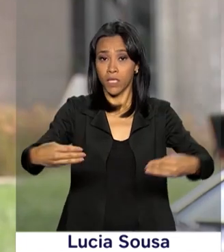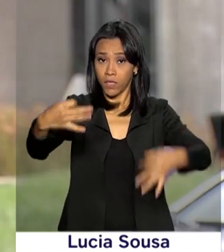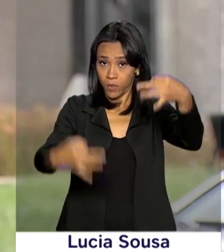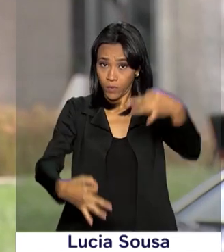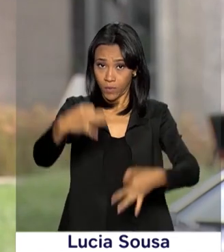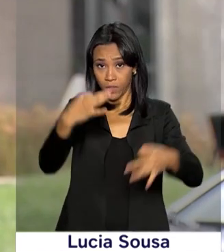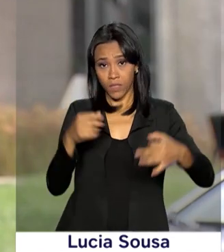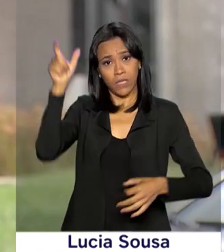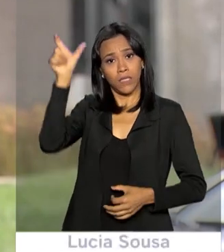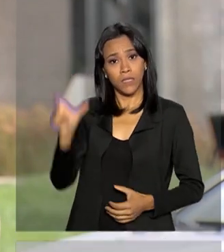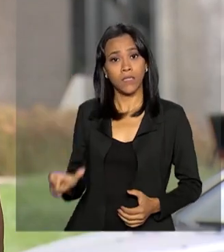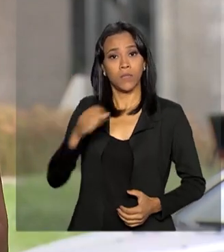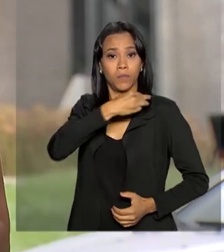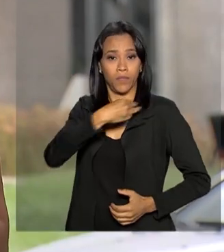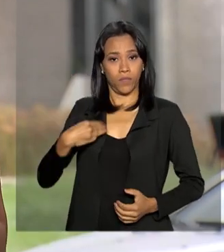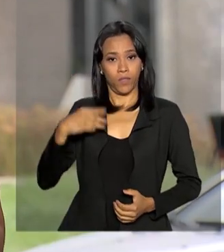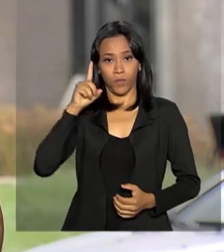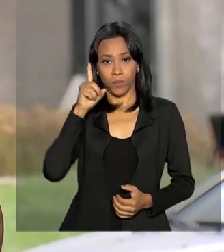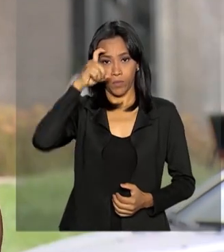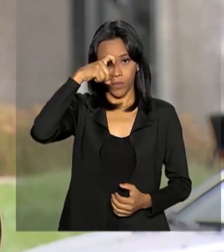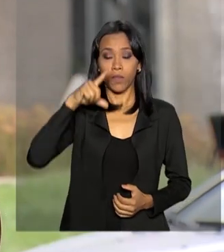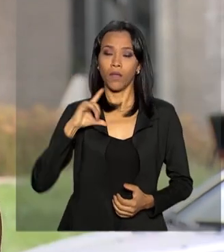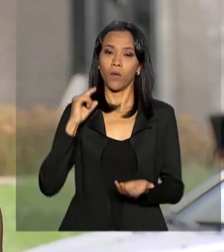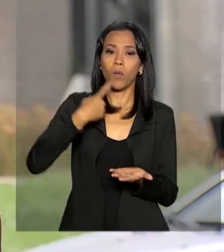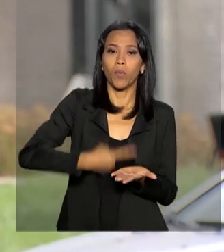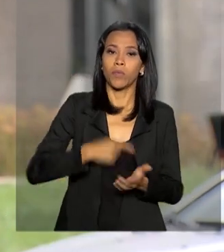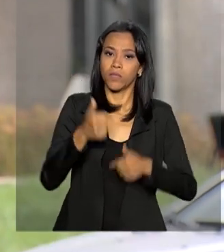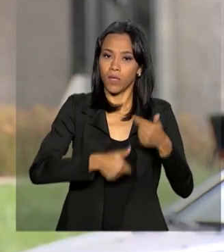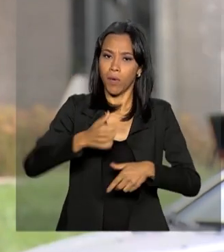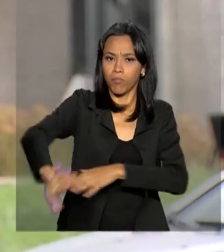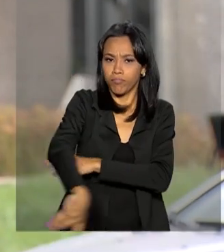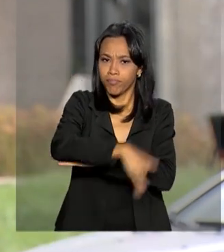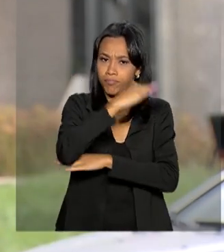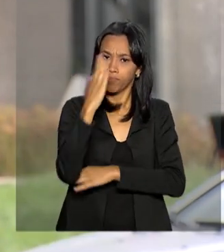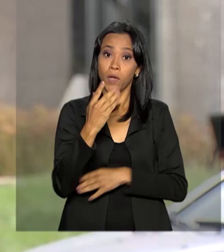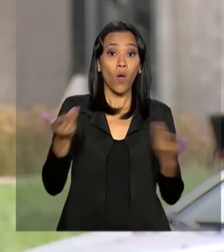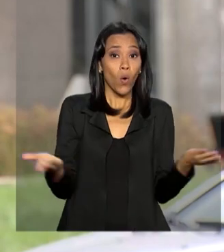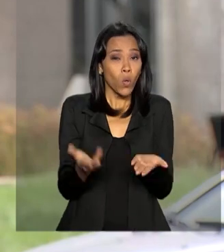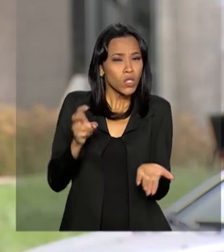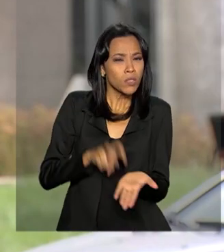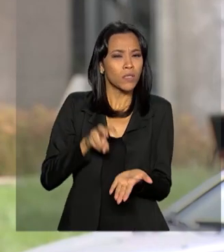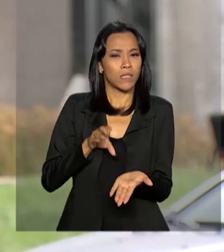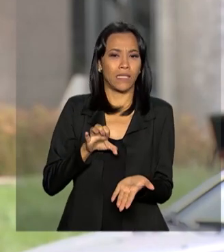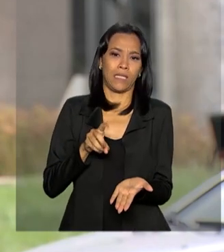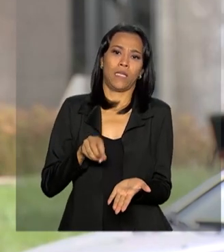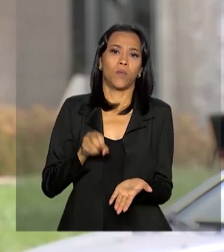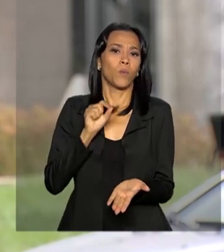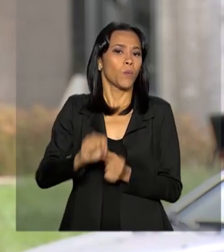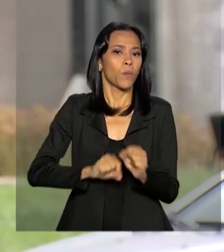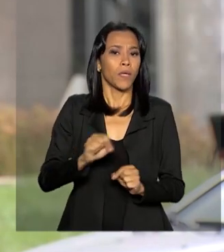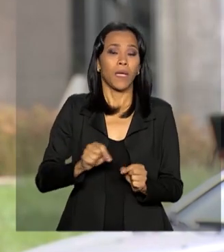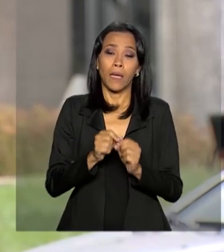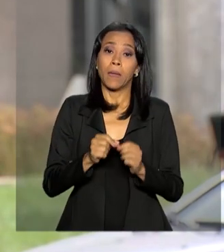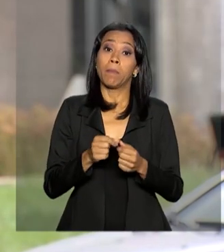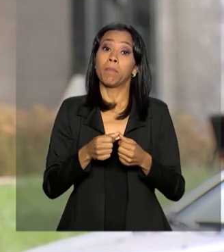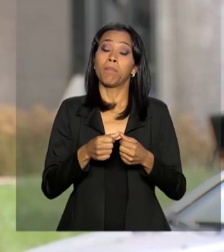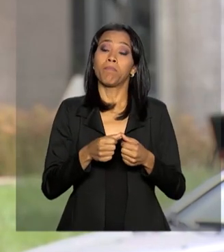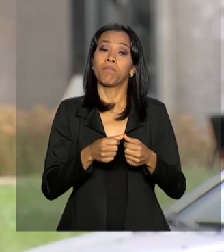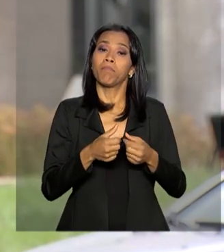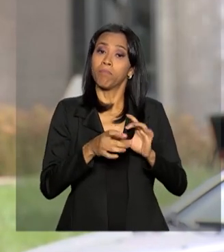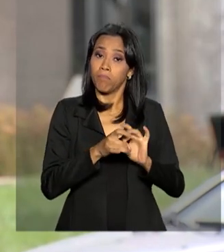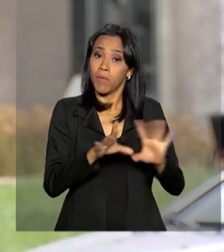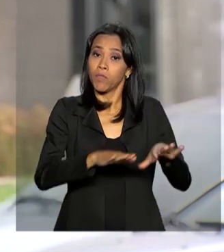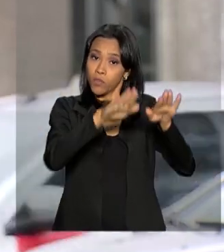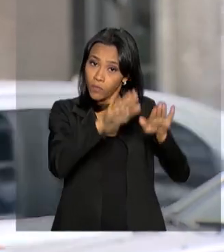o ministro Sérgio Moro cumpre a agenda durante todo o dia. Hoje mais cedo, ele autorizou a permanência da Força Nacional de